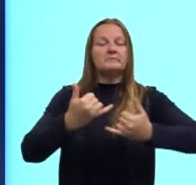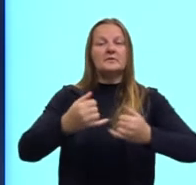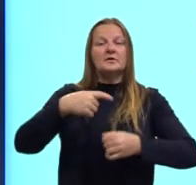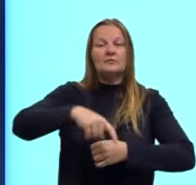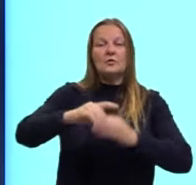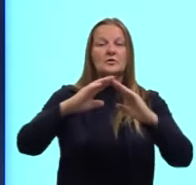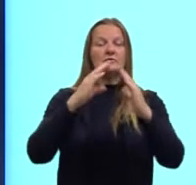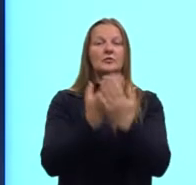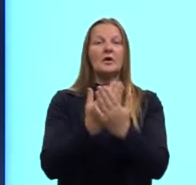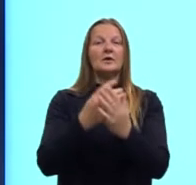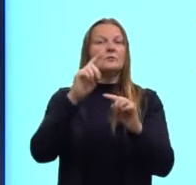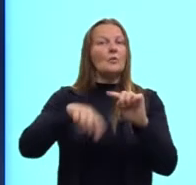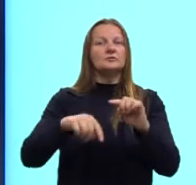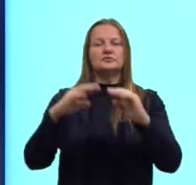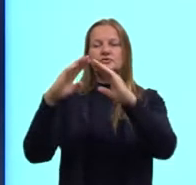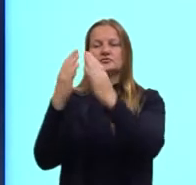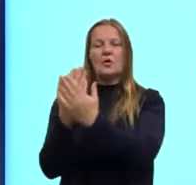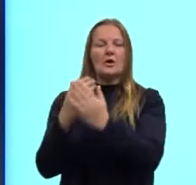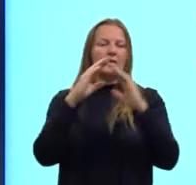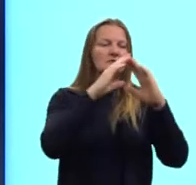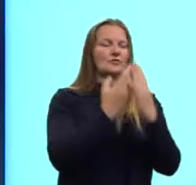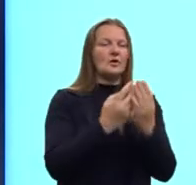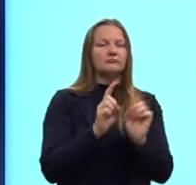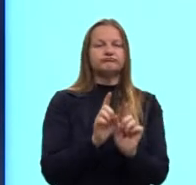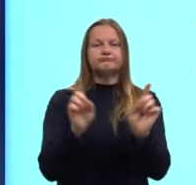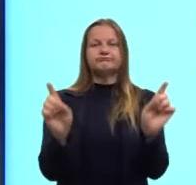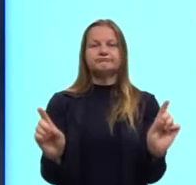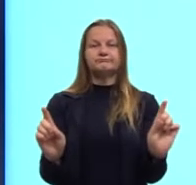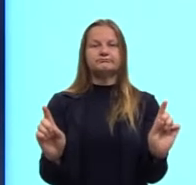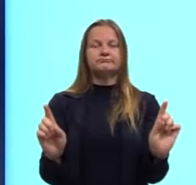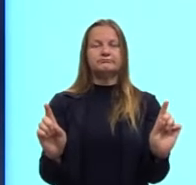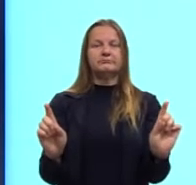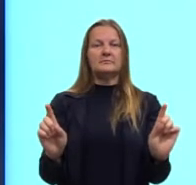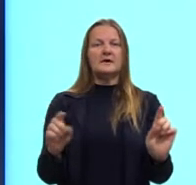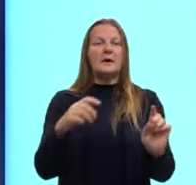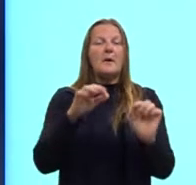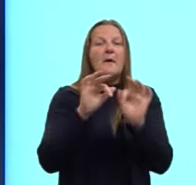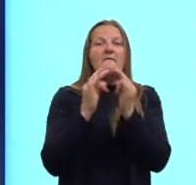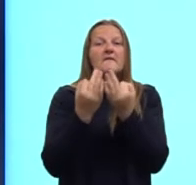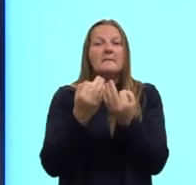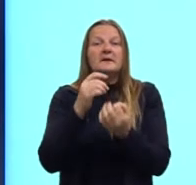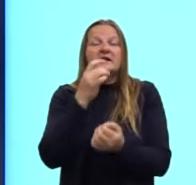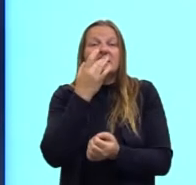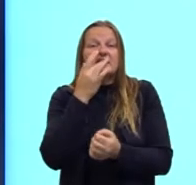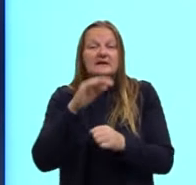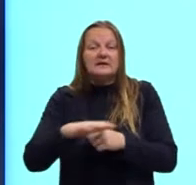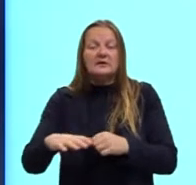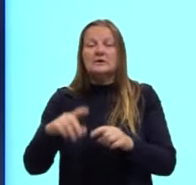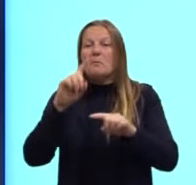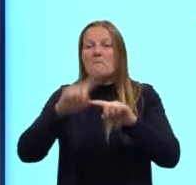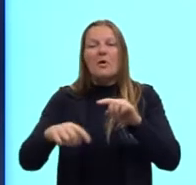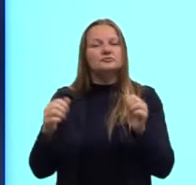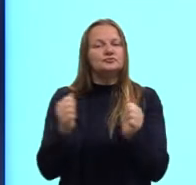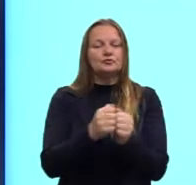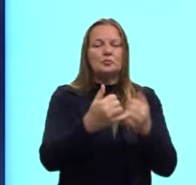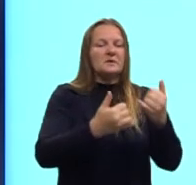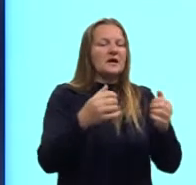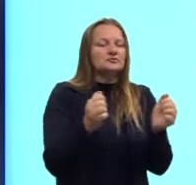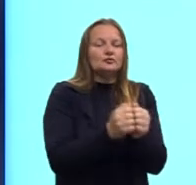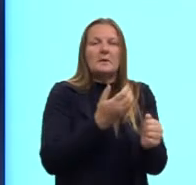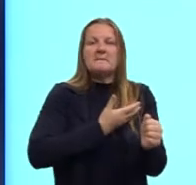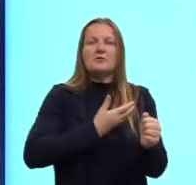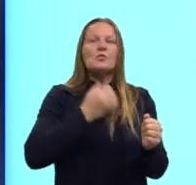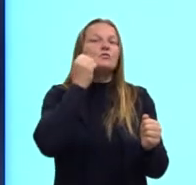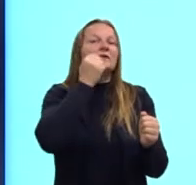colégio, cada um foi para um colégio diferente. E os pais dessa criança branca chegaram e falaram para ela, olha, tu não pode mais brincar com ele